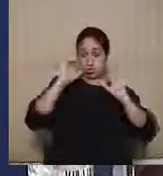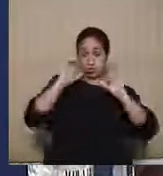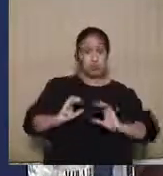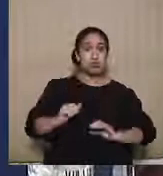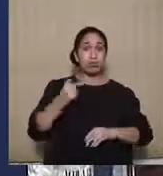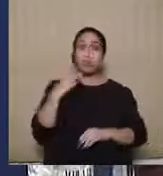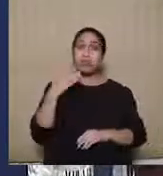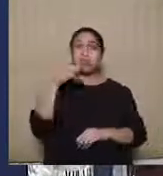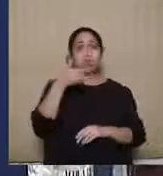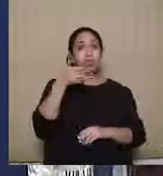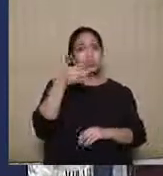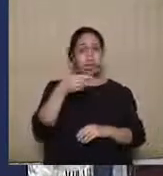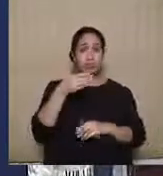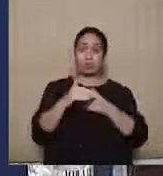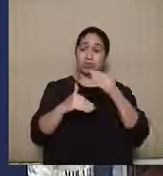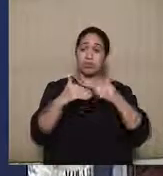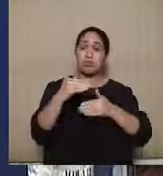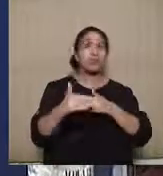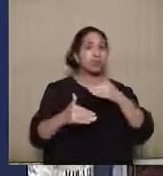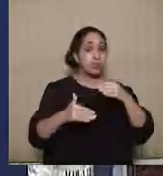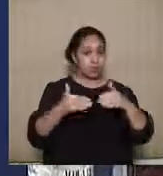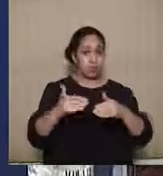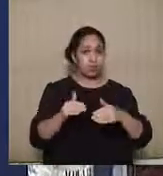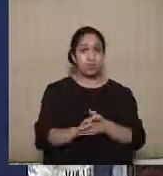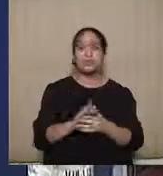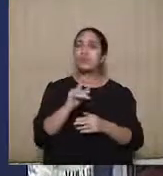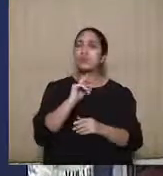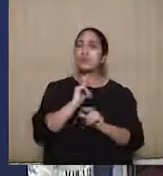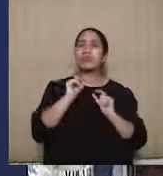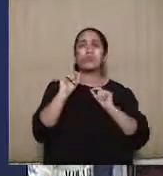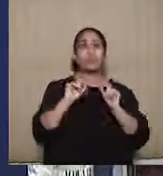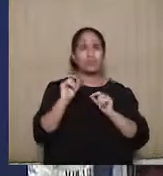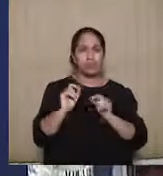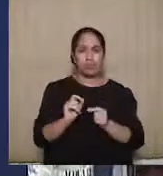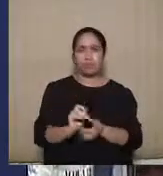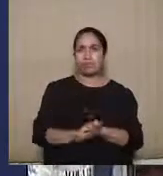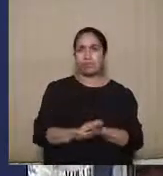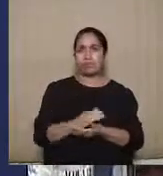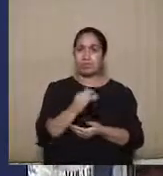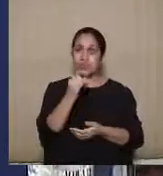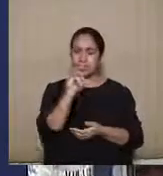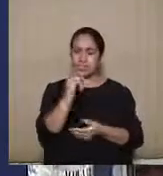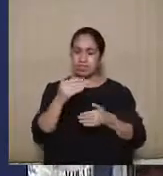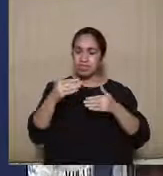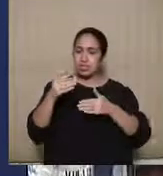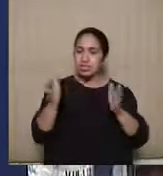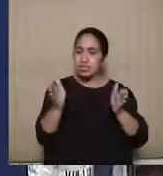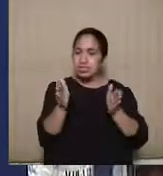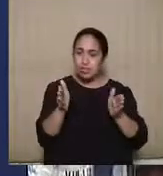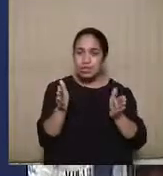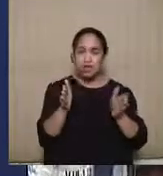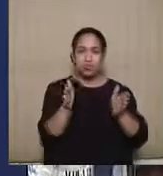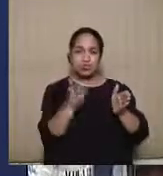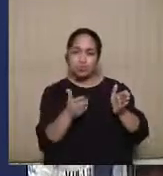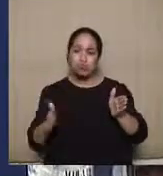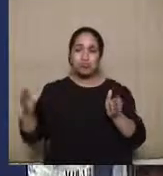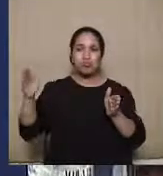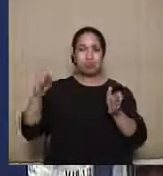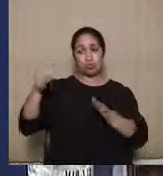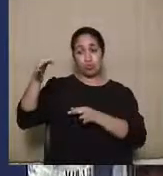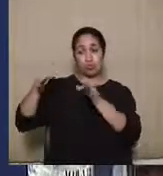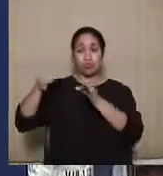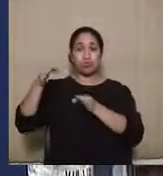participe desse processo. O que a gente tem a dizer é seguinte, que mesmo que descumprida esse prazo, o juiz poderia, de